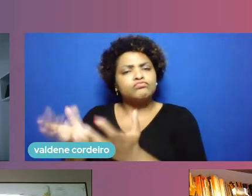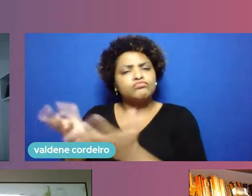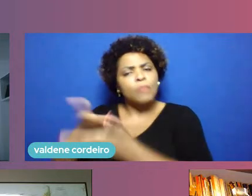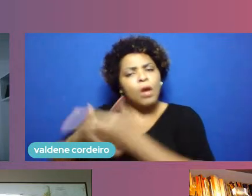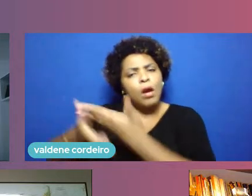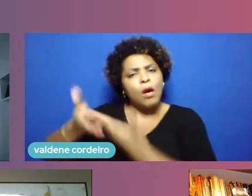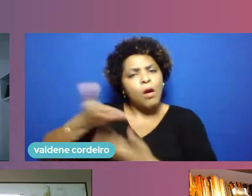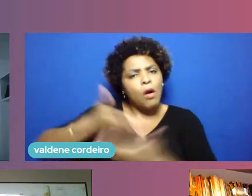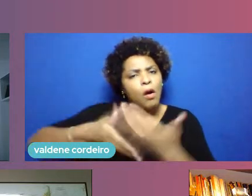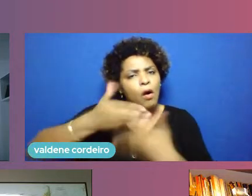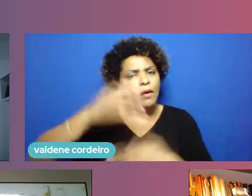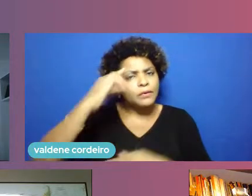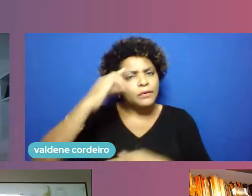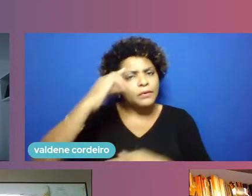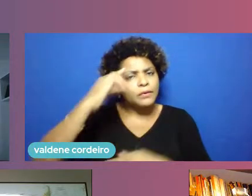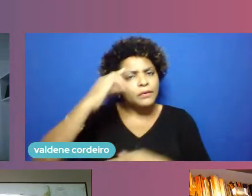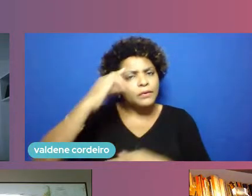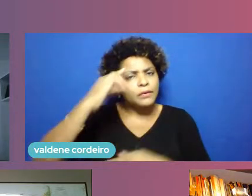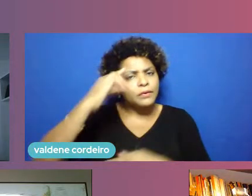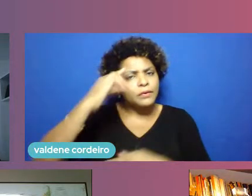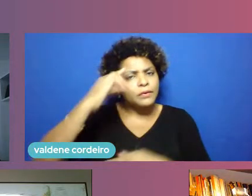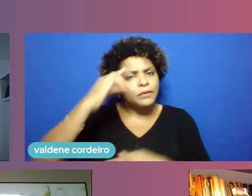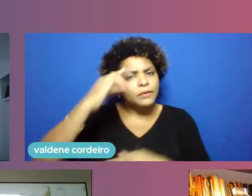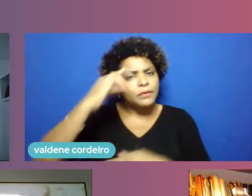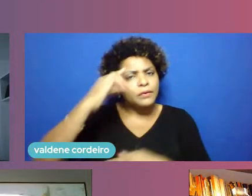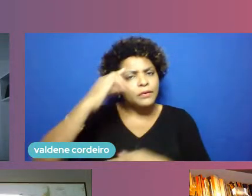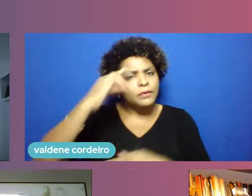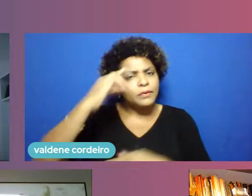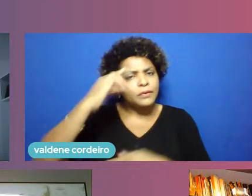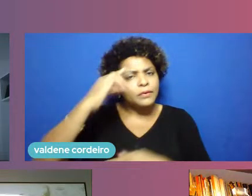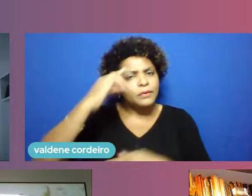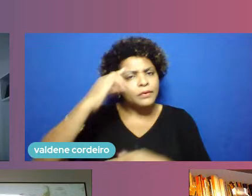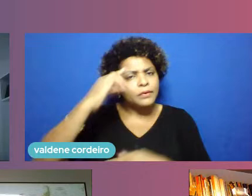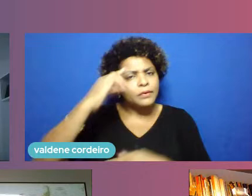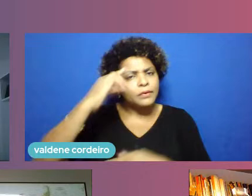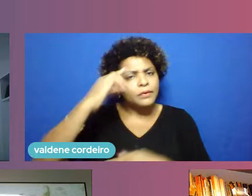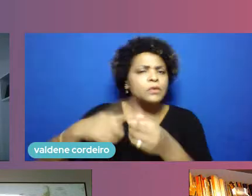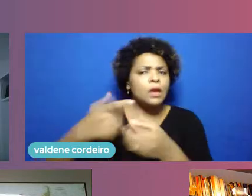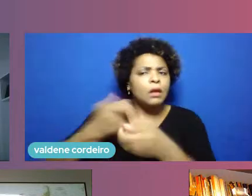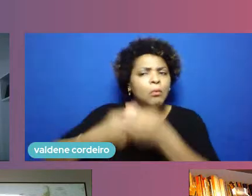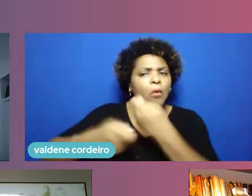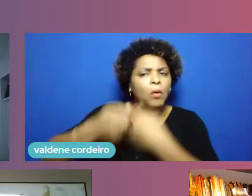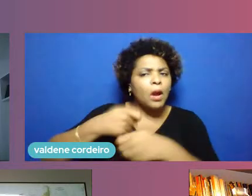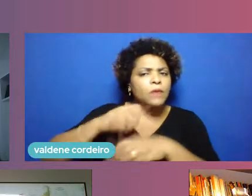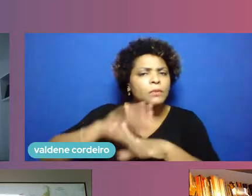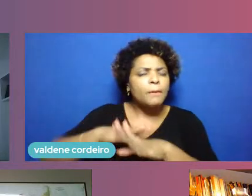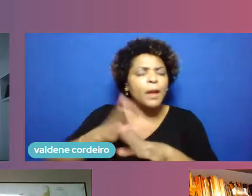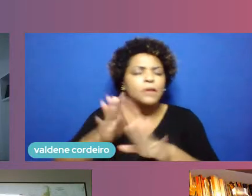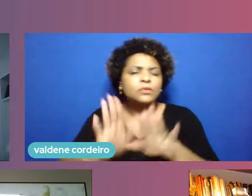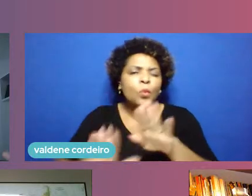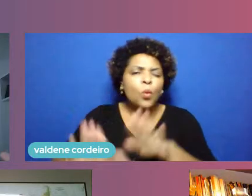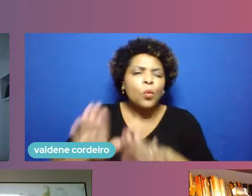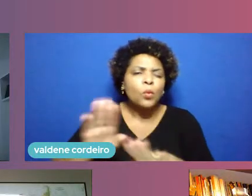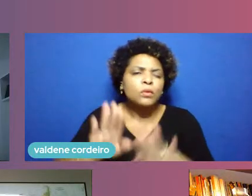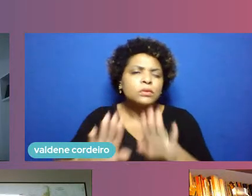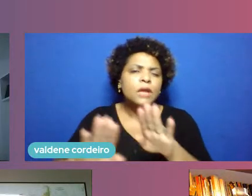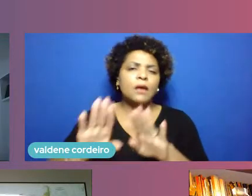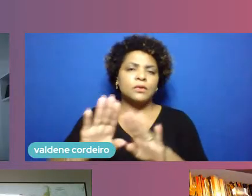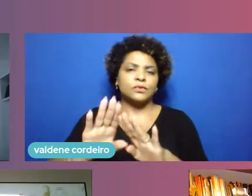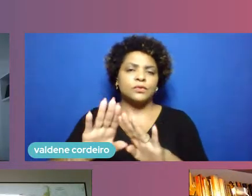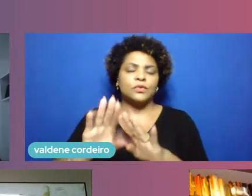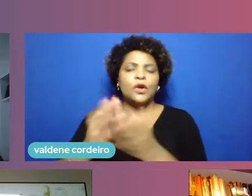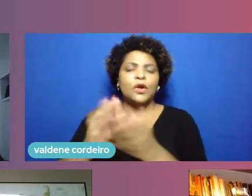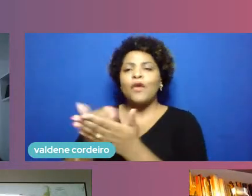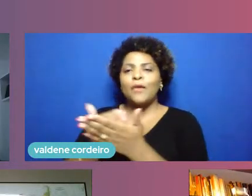voltando, mas ainda aos poucos, com todos os cuidados necessários. Então, vou começar por Conceição, que fez aí o Sebrae